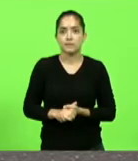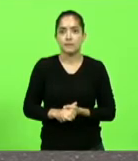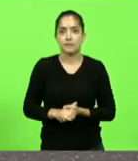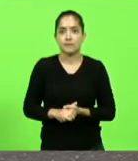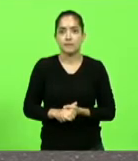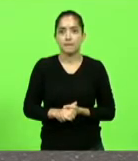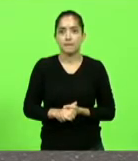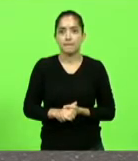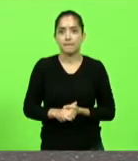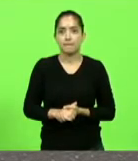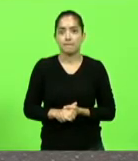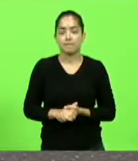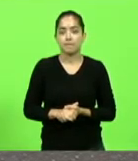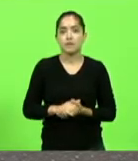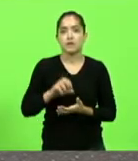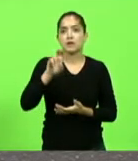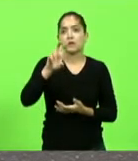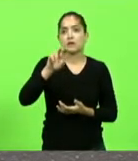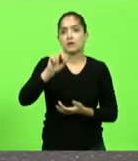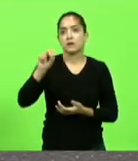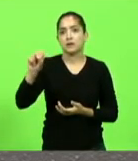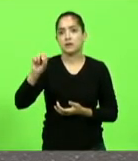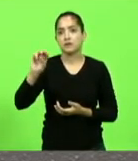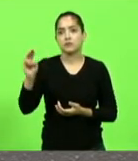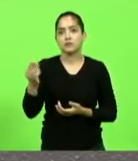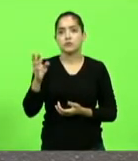500 milhões de reais